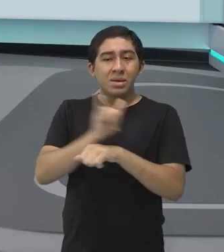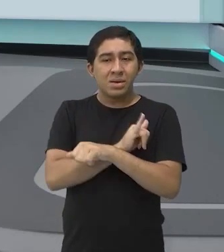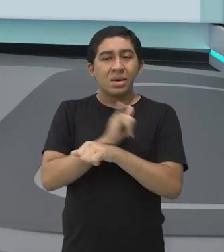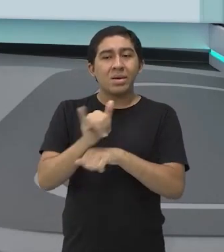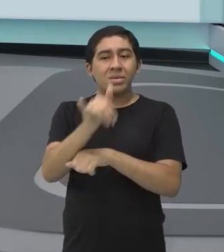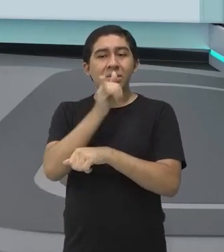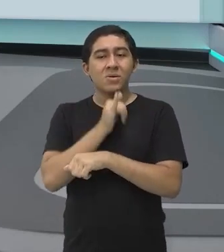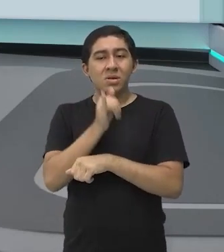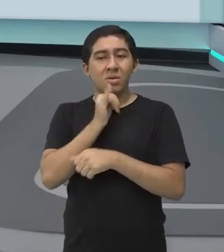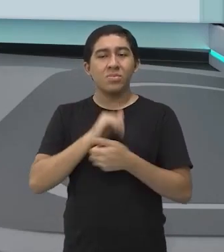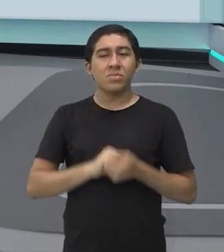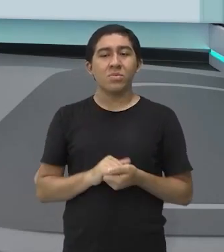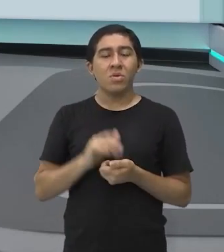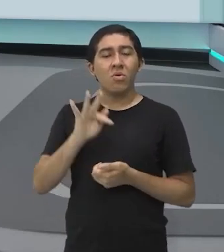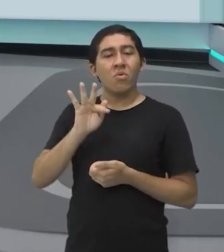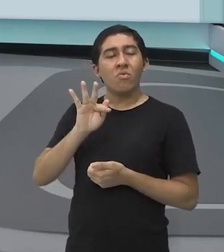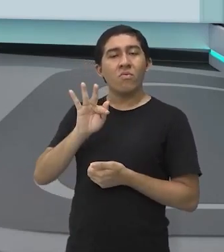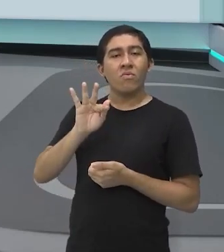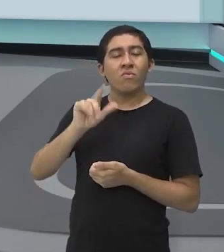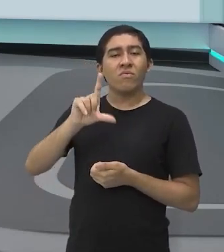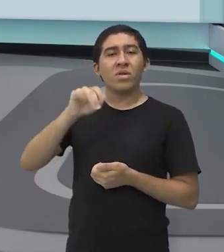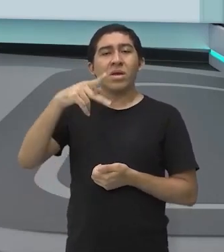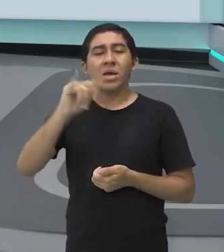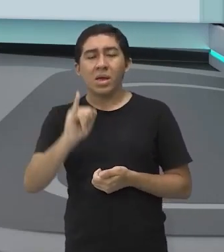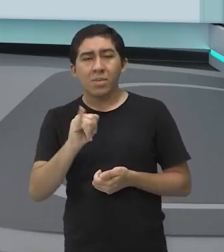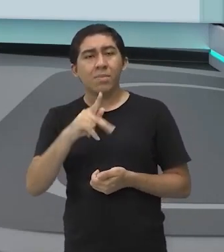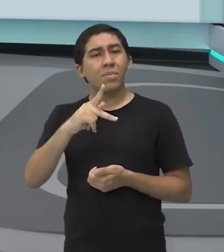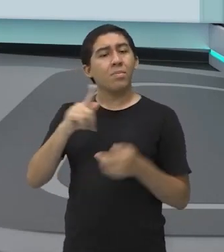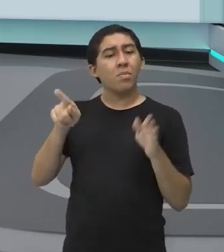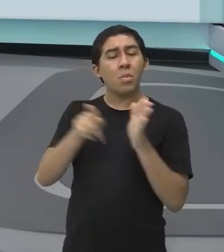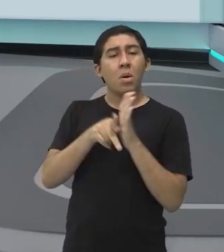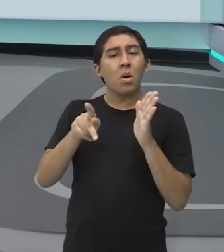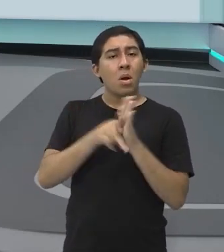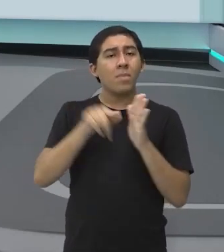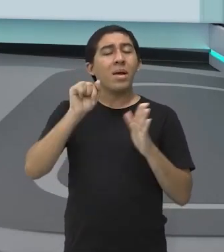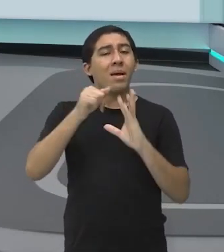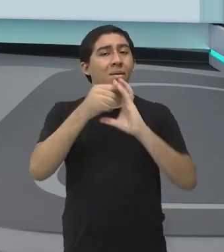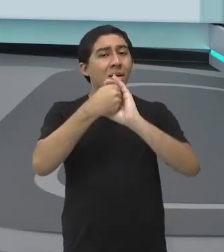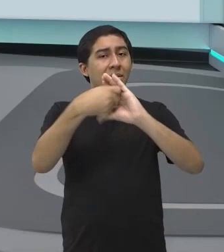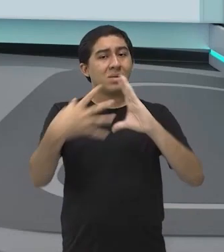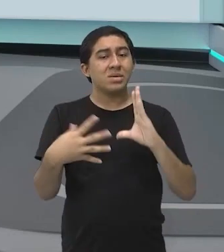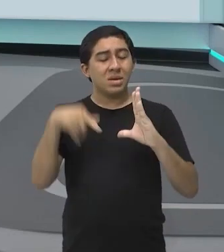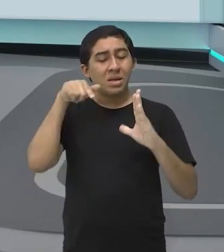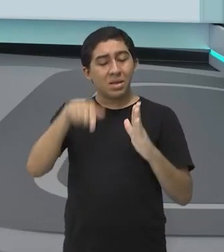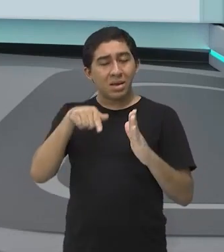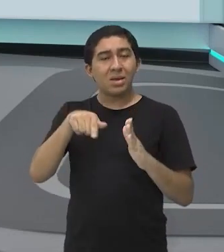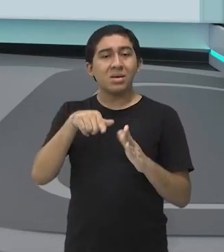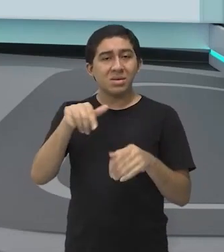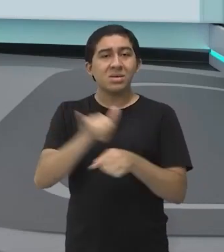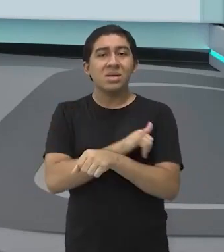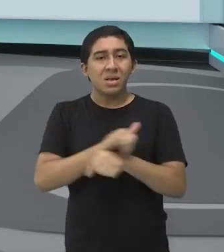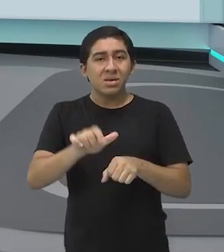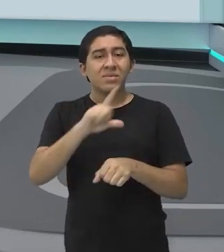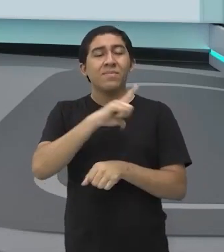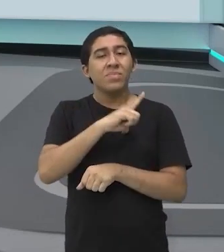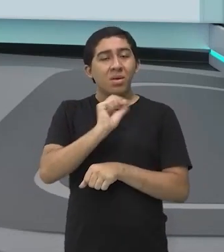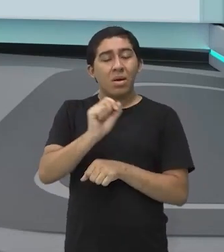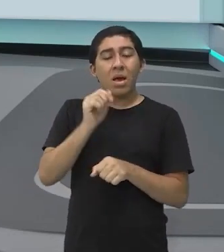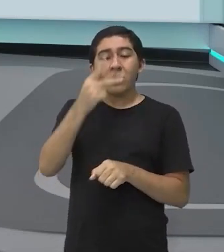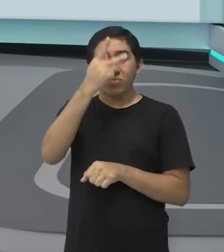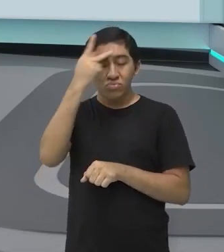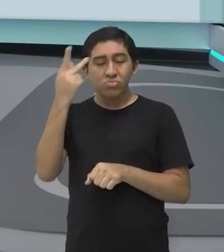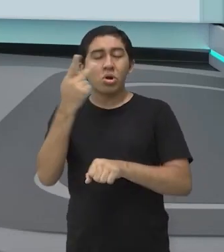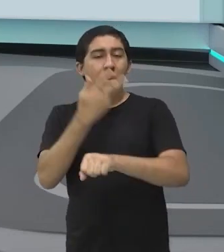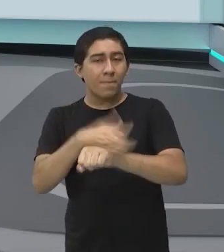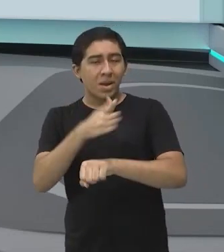flip, o hard flip, o kick flip, são todas manobras características da modalidade, que geralmente os praticantes, eles